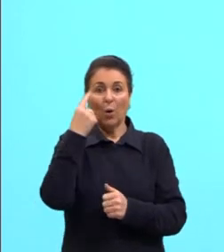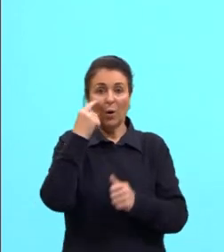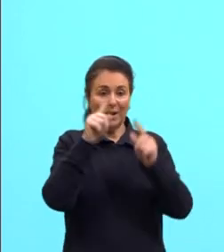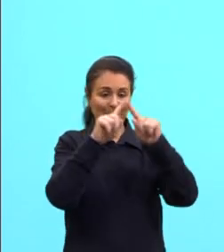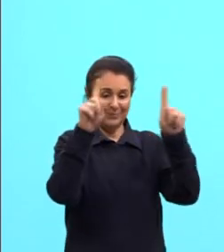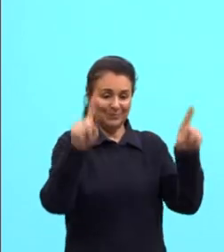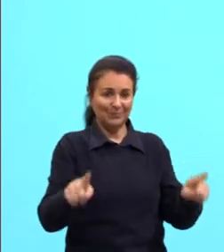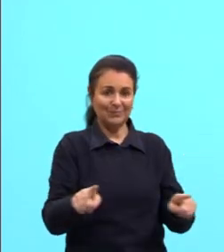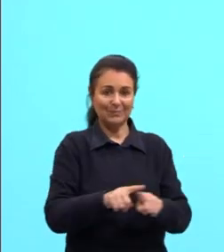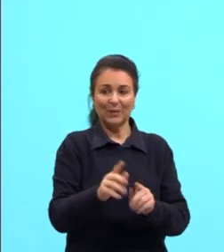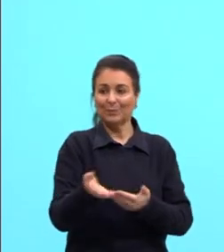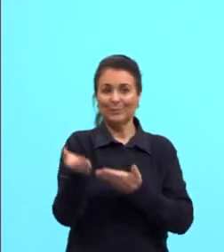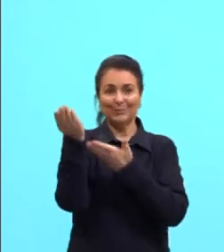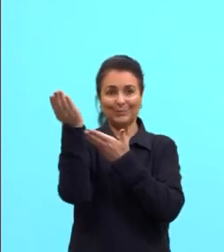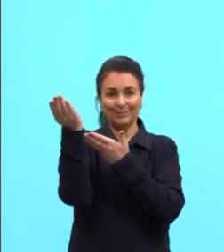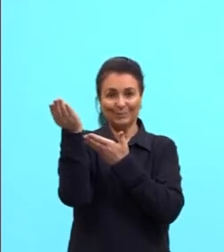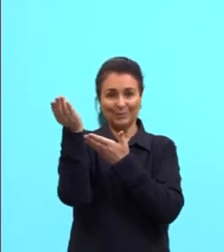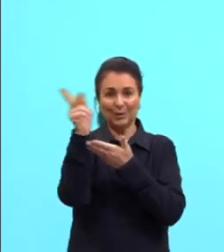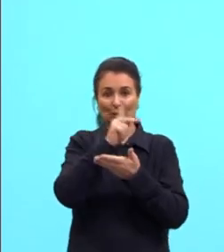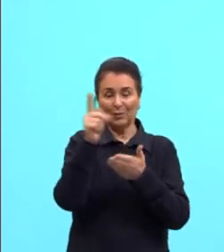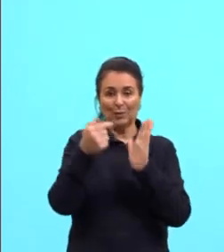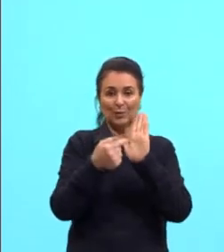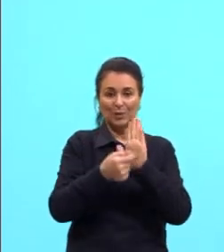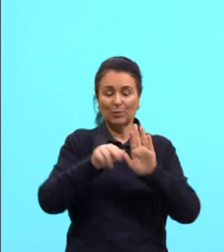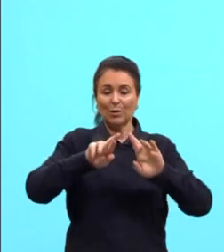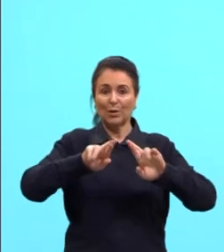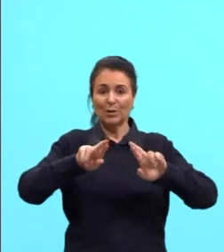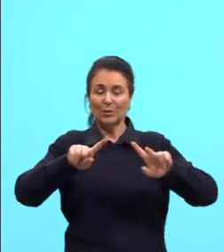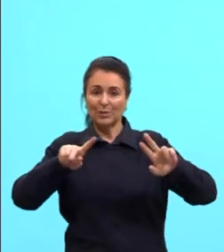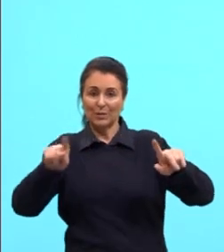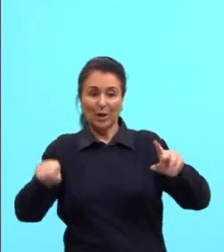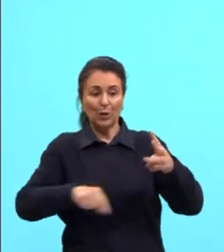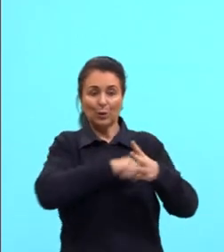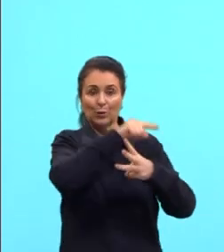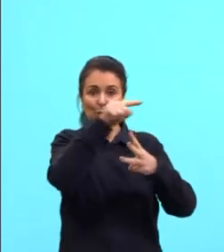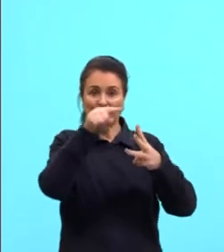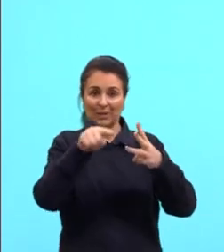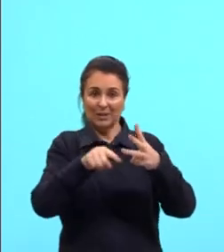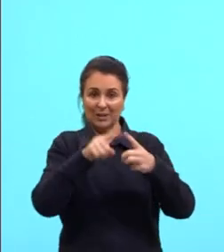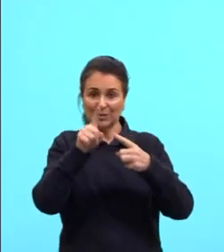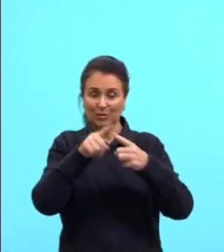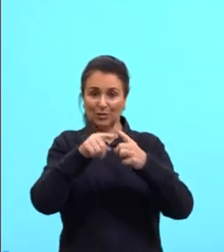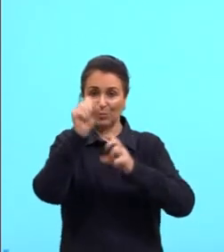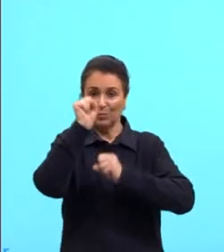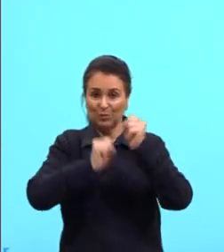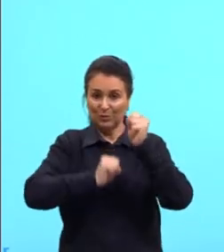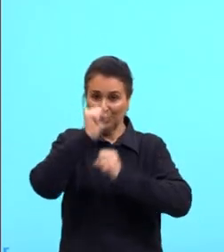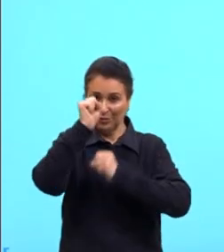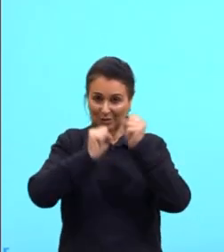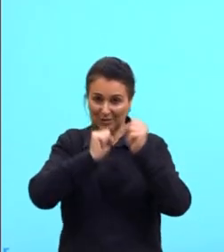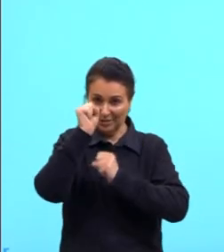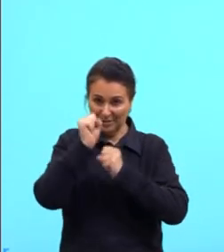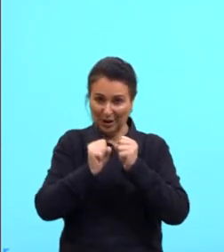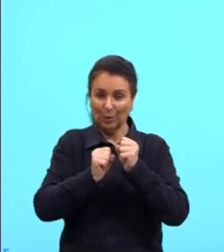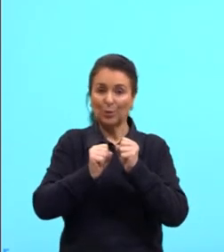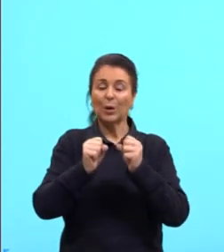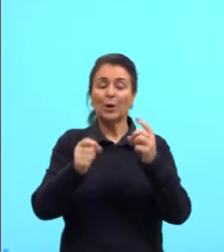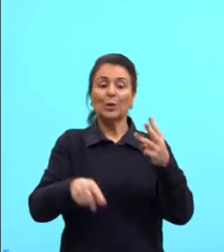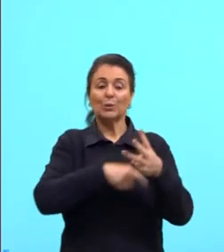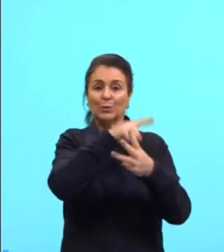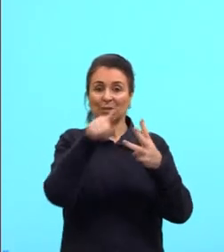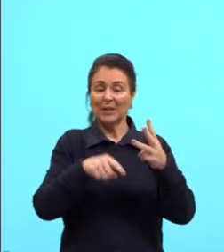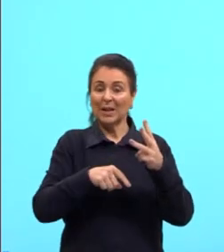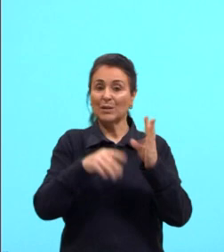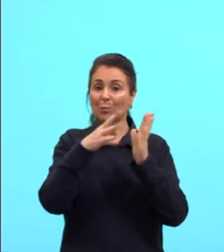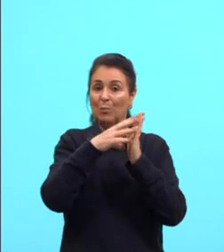justamente as diferenças do taylorismo, fordismo e toiotismo, esse quadro aqui para vocês. Deem uma olhada depois